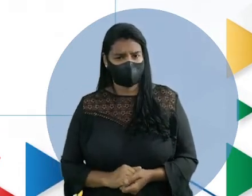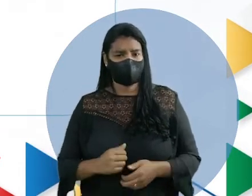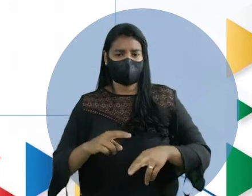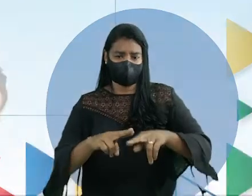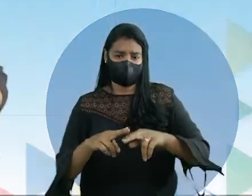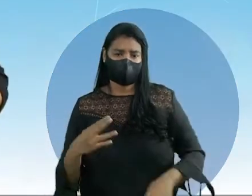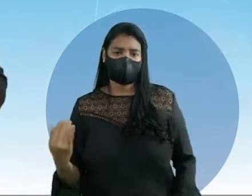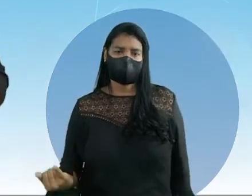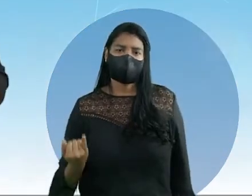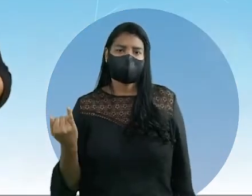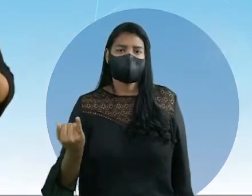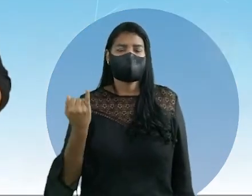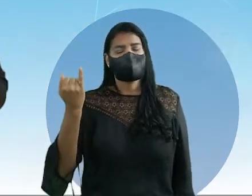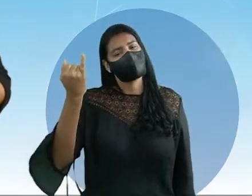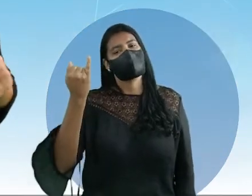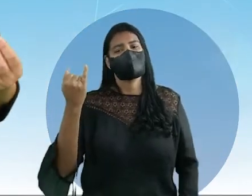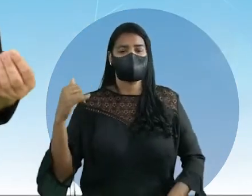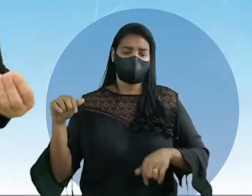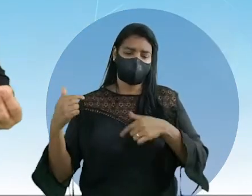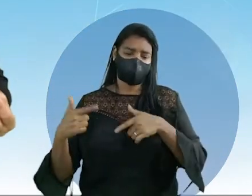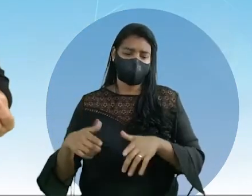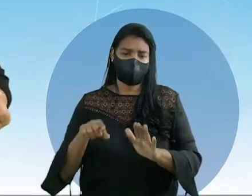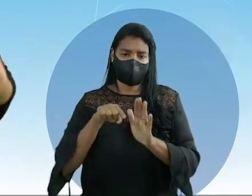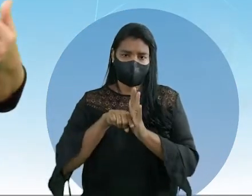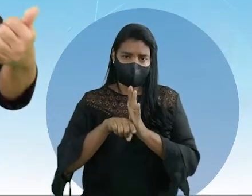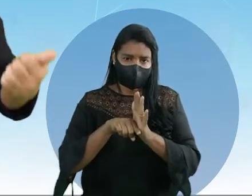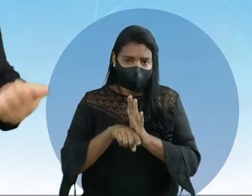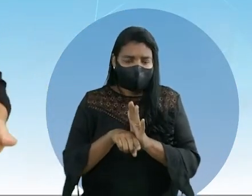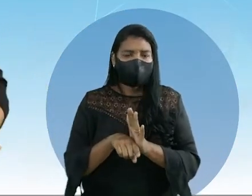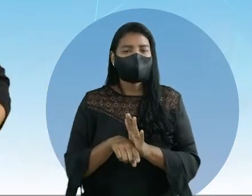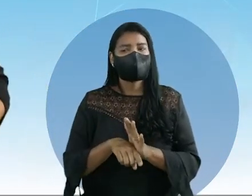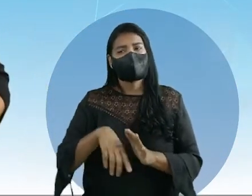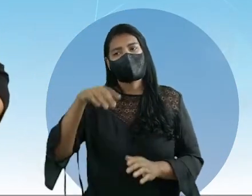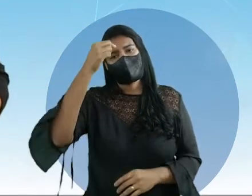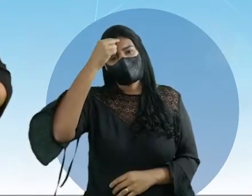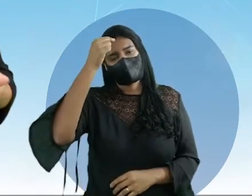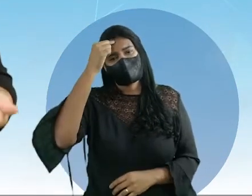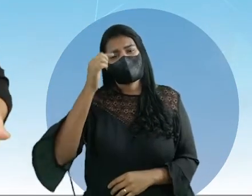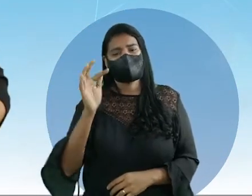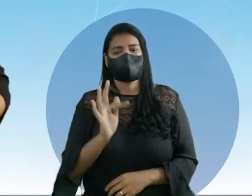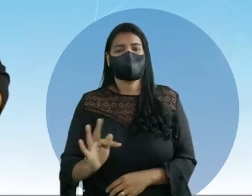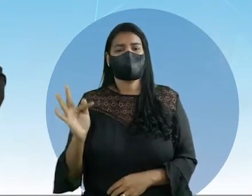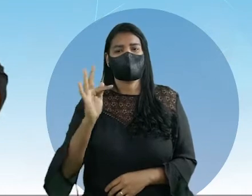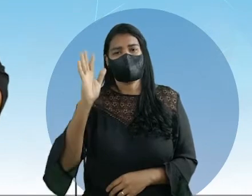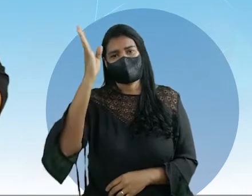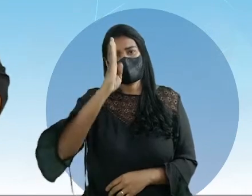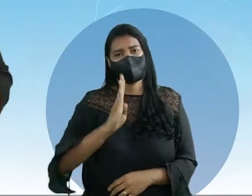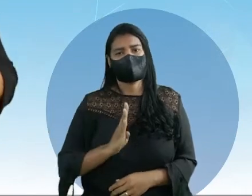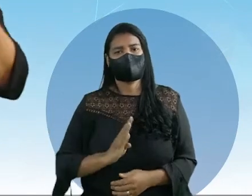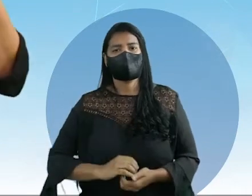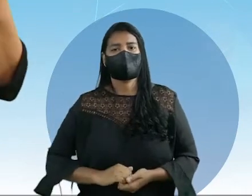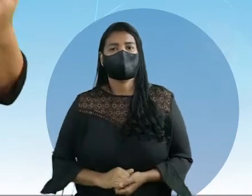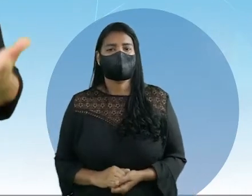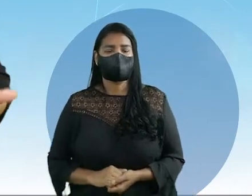Por isso que é tão importante o trabalho de um pesquisador nas universidades federais aqui do Brasil, gente.